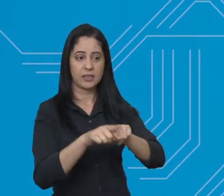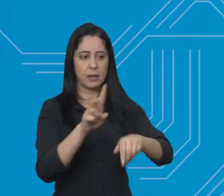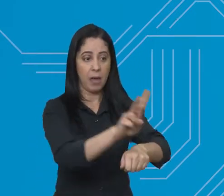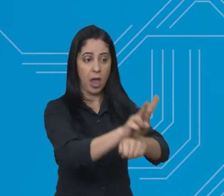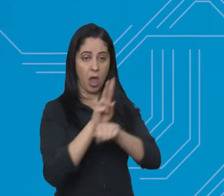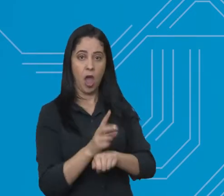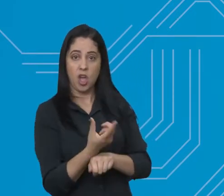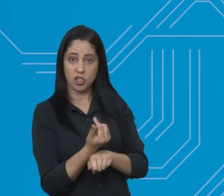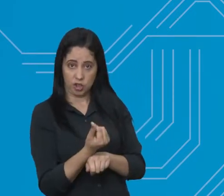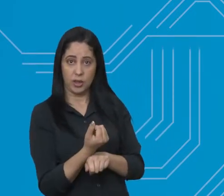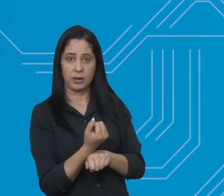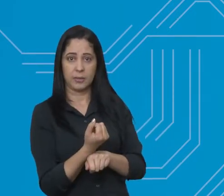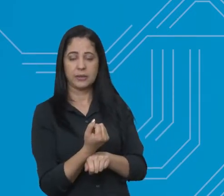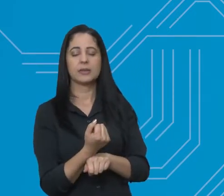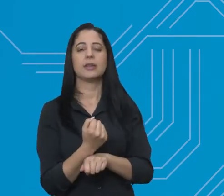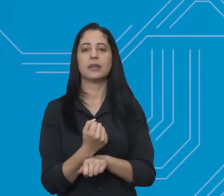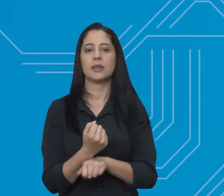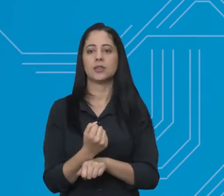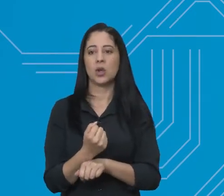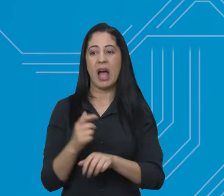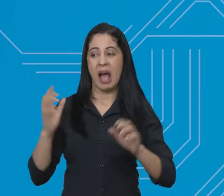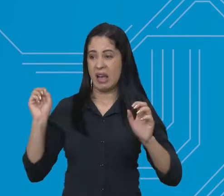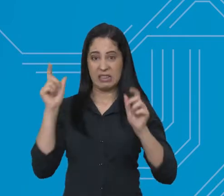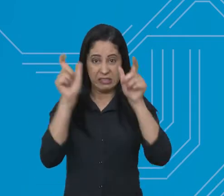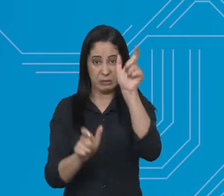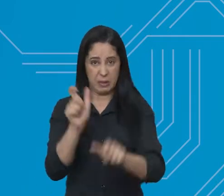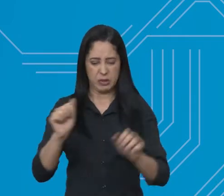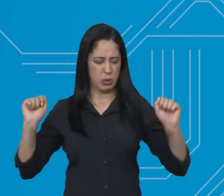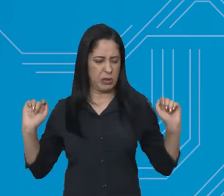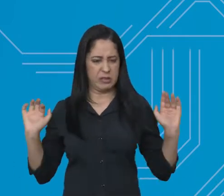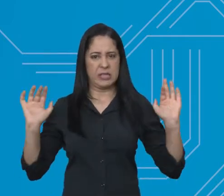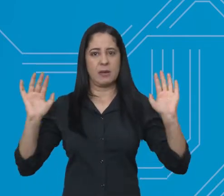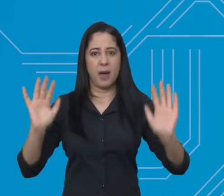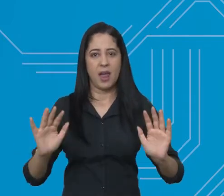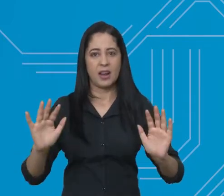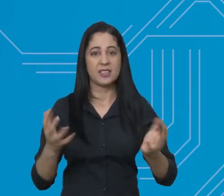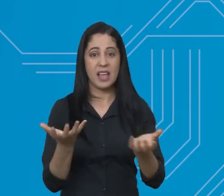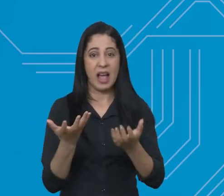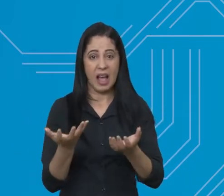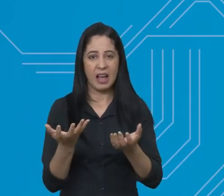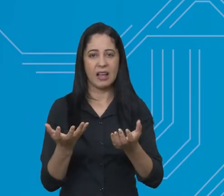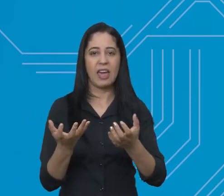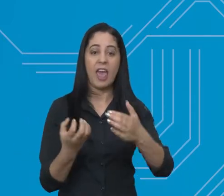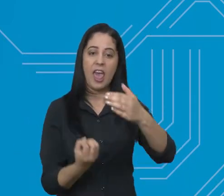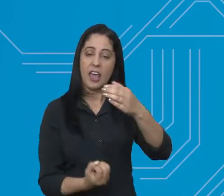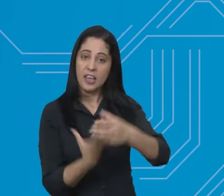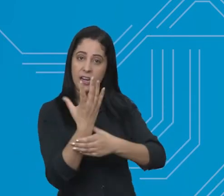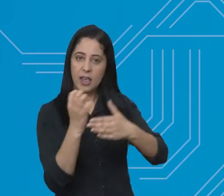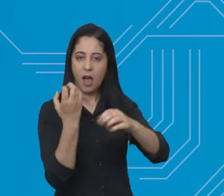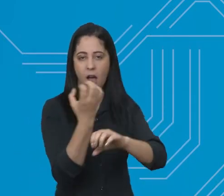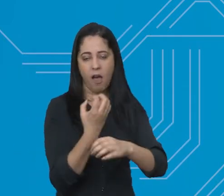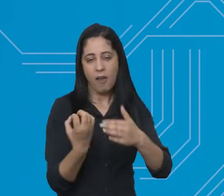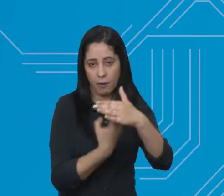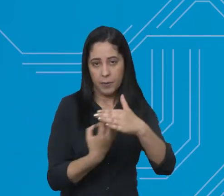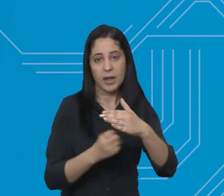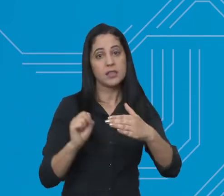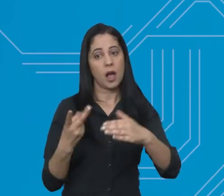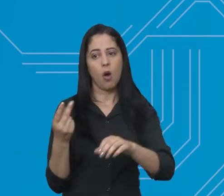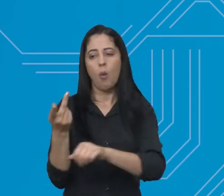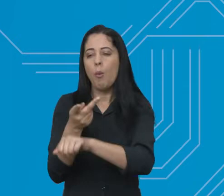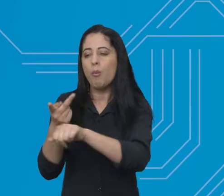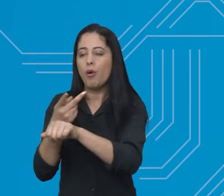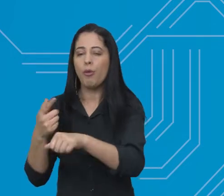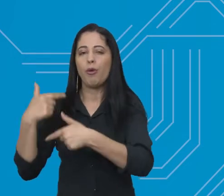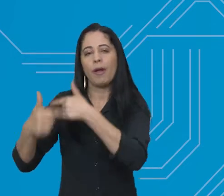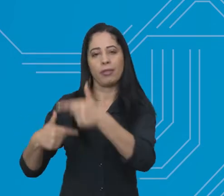Empreendedorismo e Trabalho, que reuniu muita gente que está em busca de apoio para abrir um negócio ou sonhando com